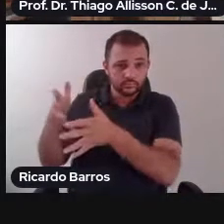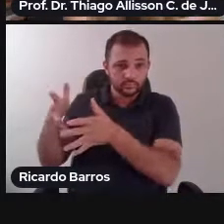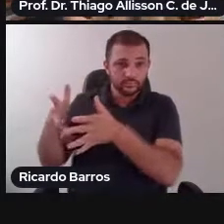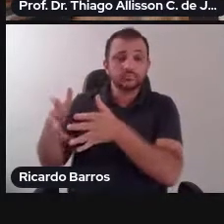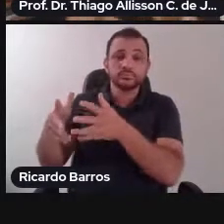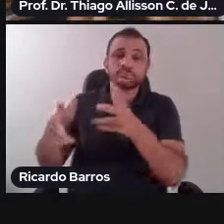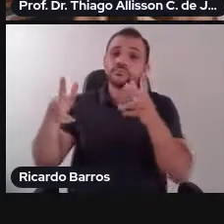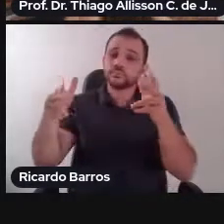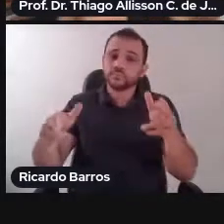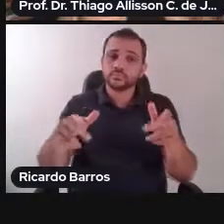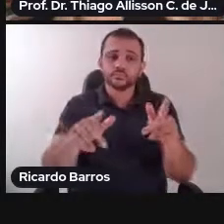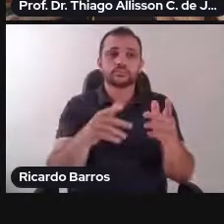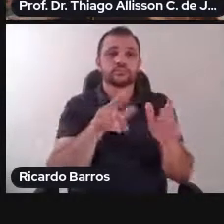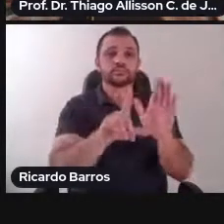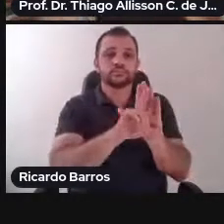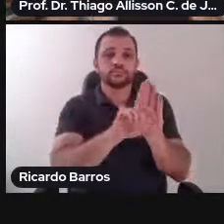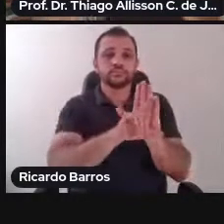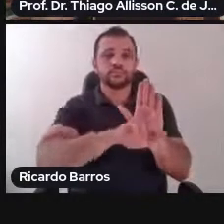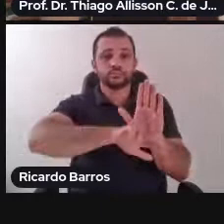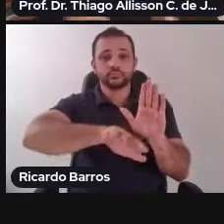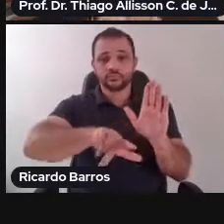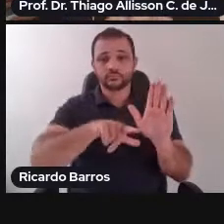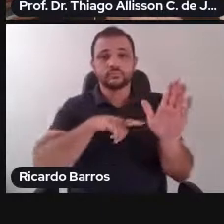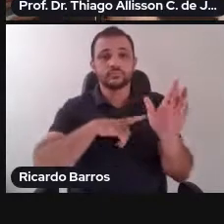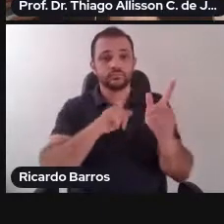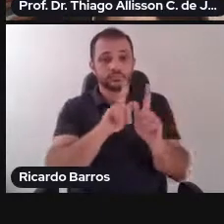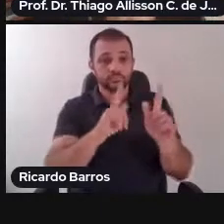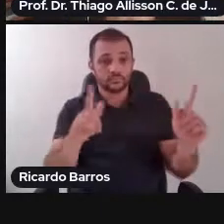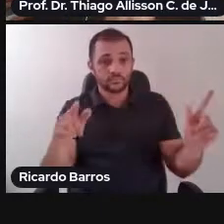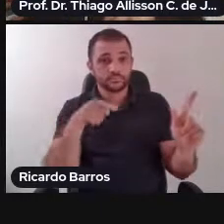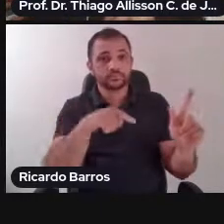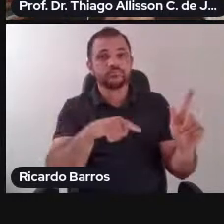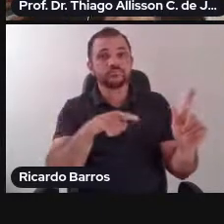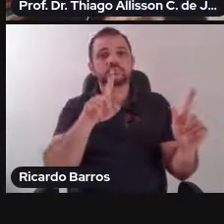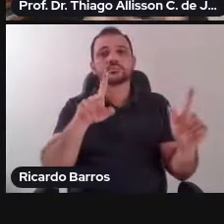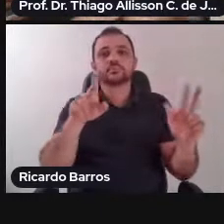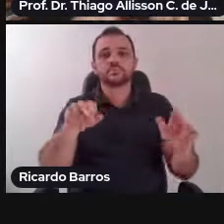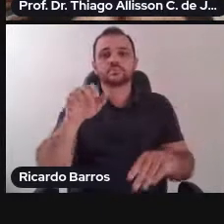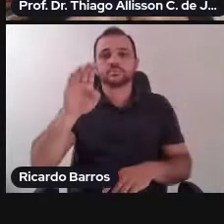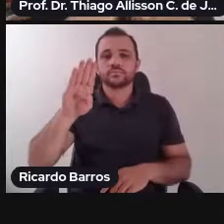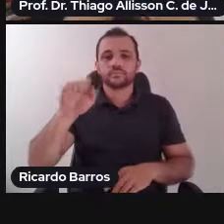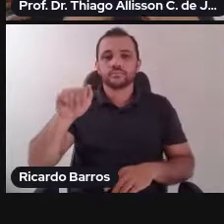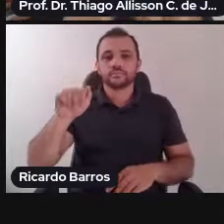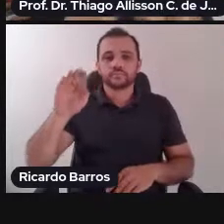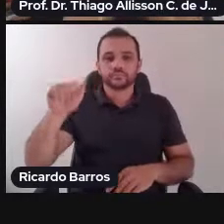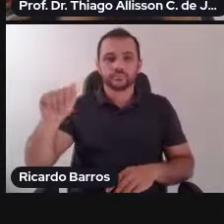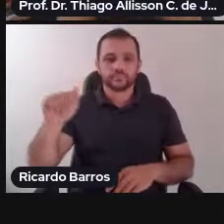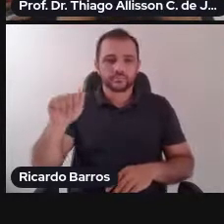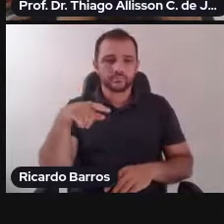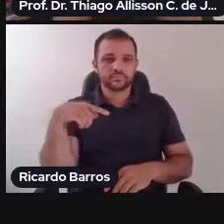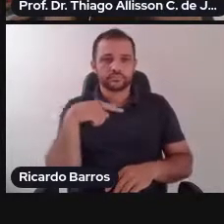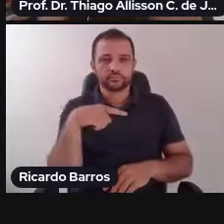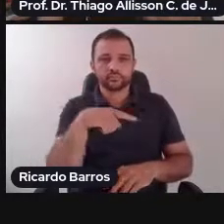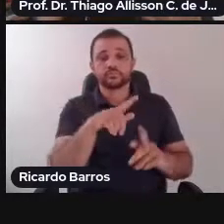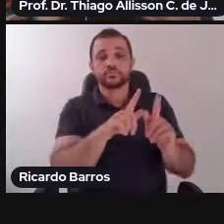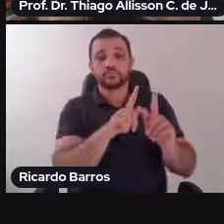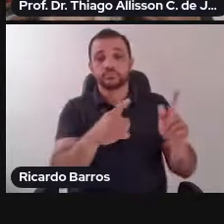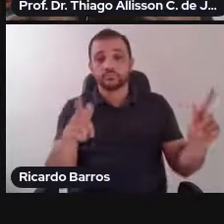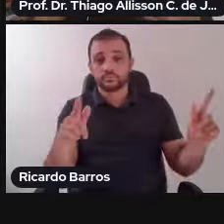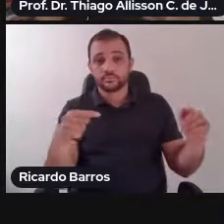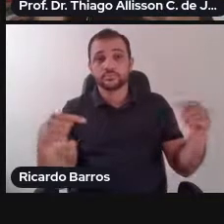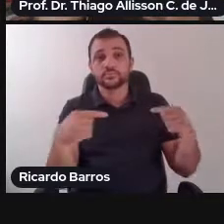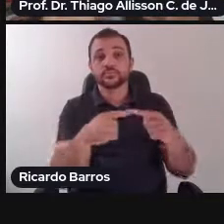gramática 1, B, A, B, como diriam os meus avós. E essa gramática, ela tem